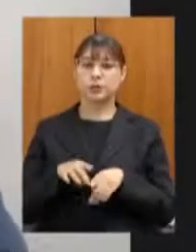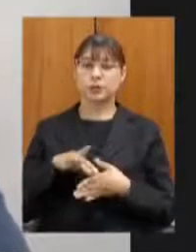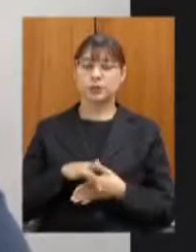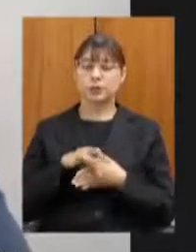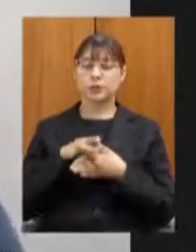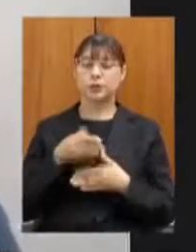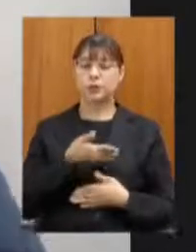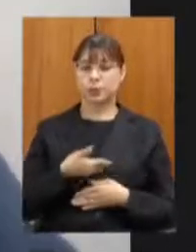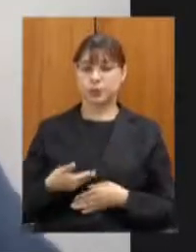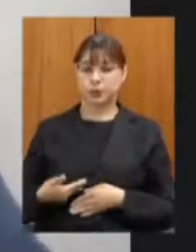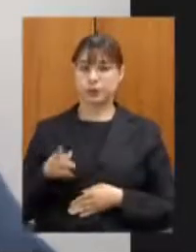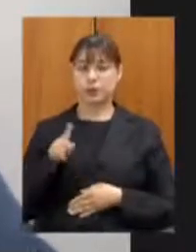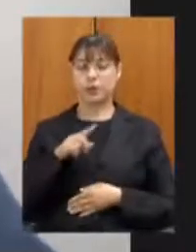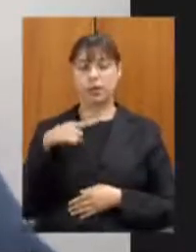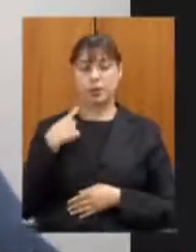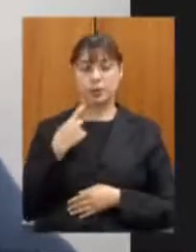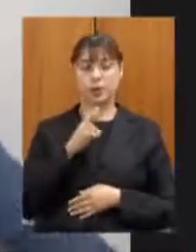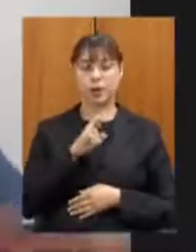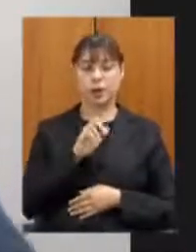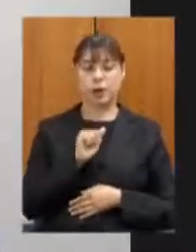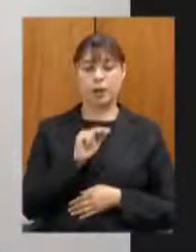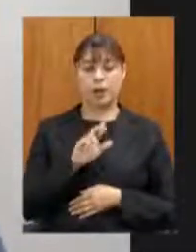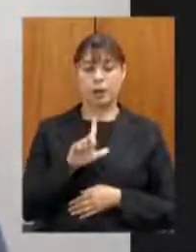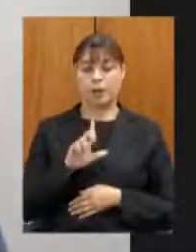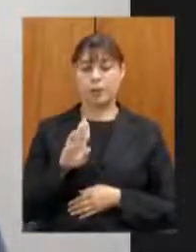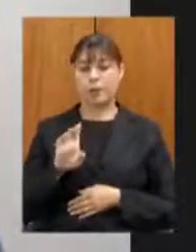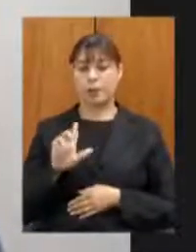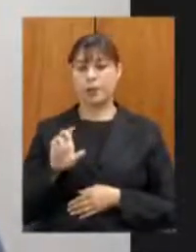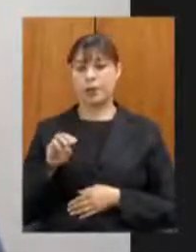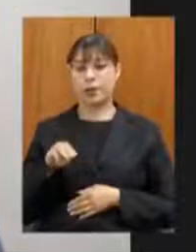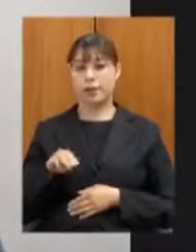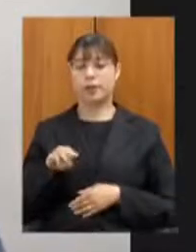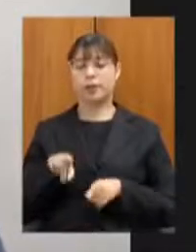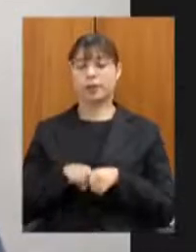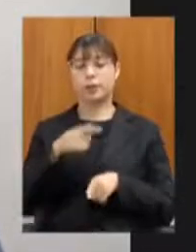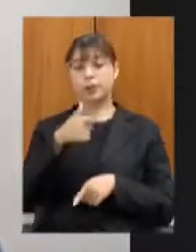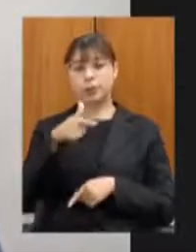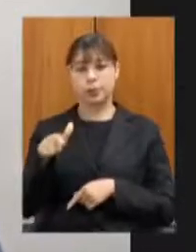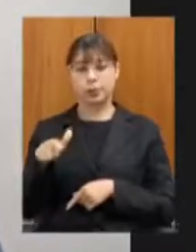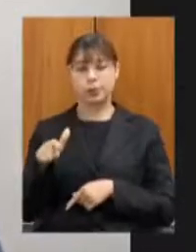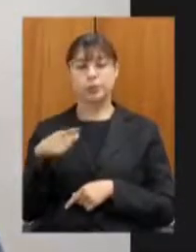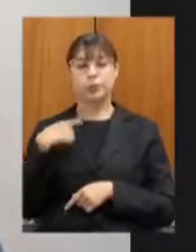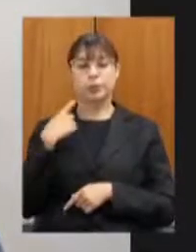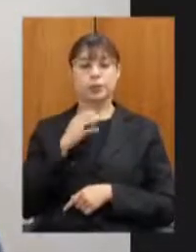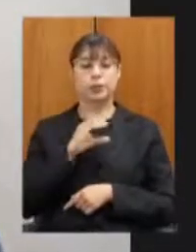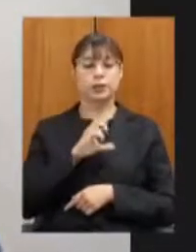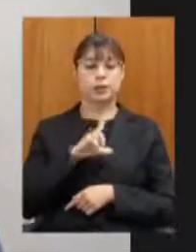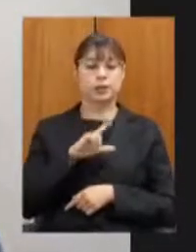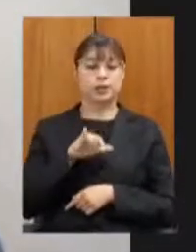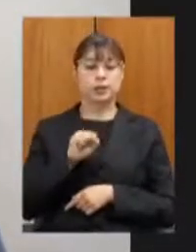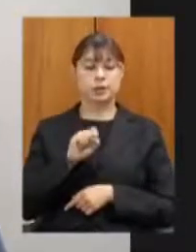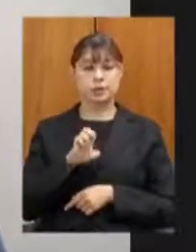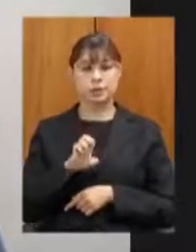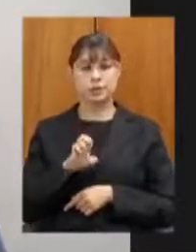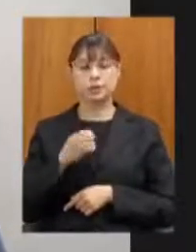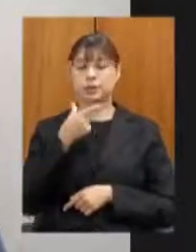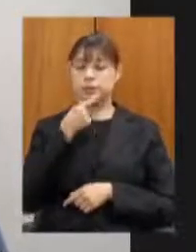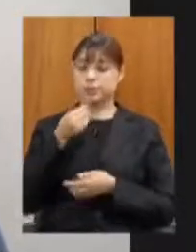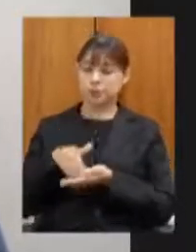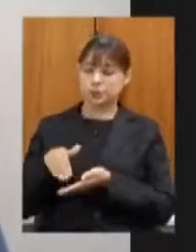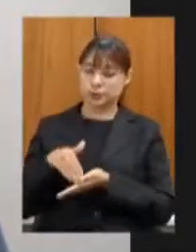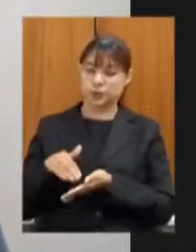deputado Raul Belém demais deputados deputado Celise cumprimentar o secretário